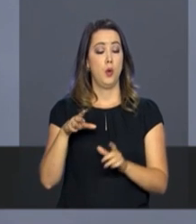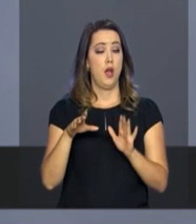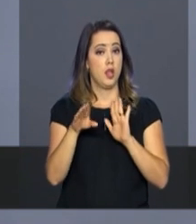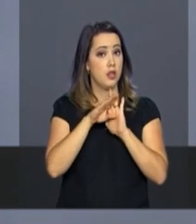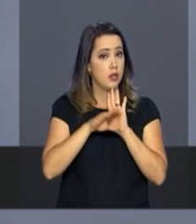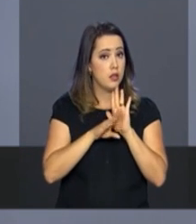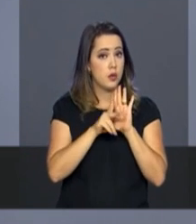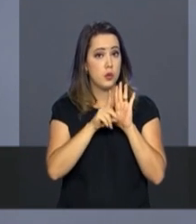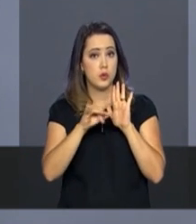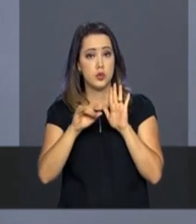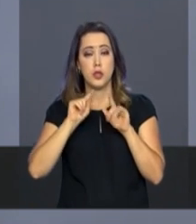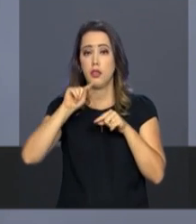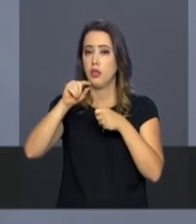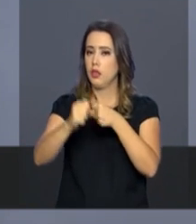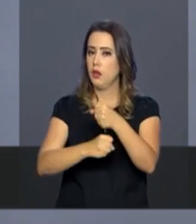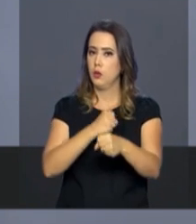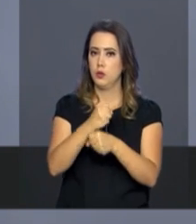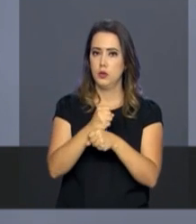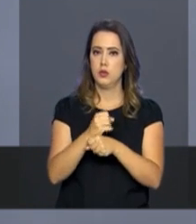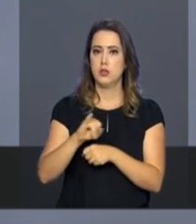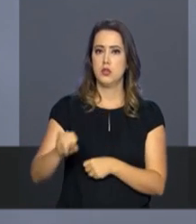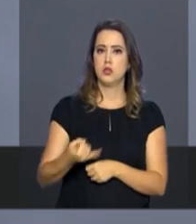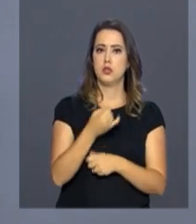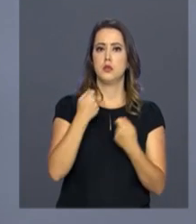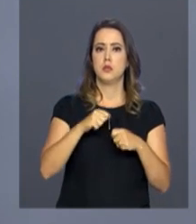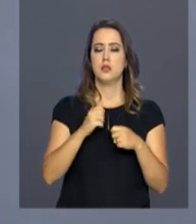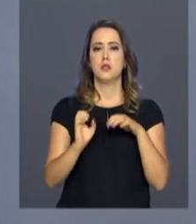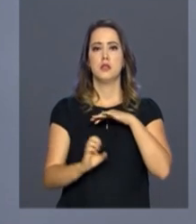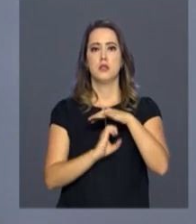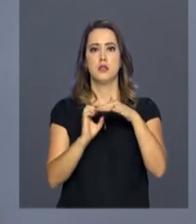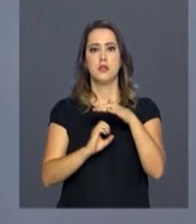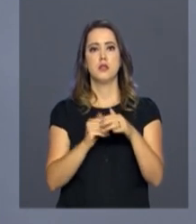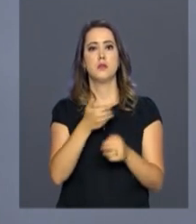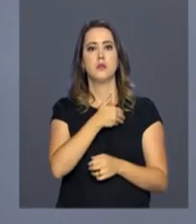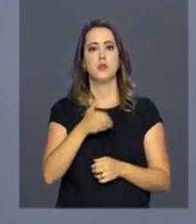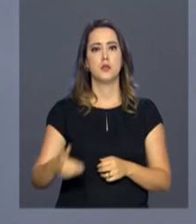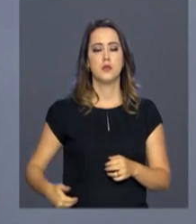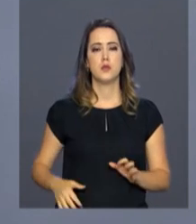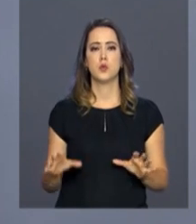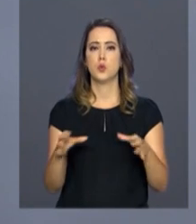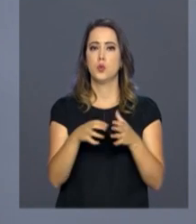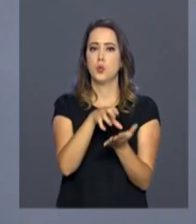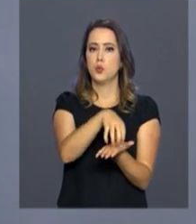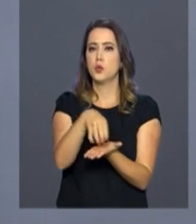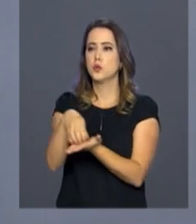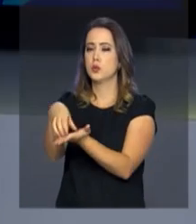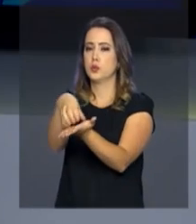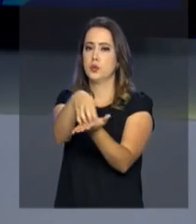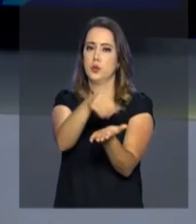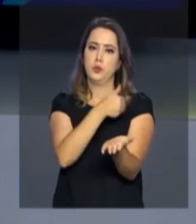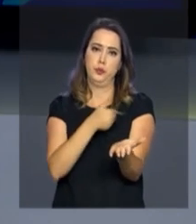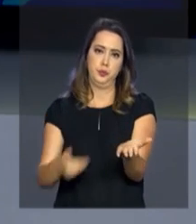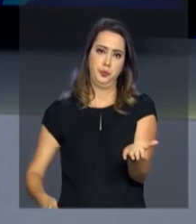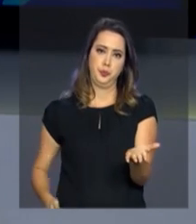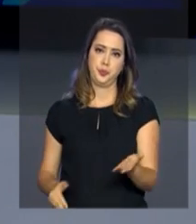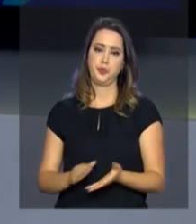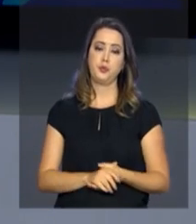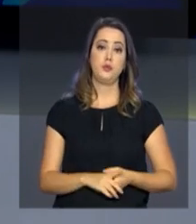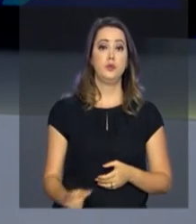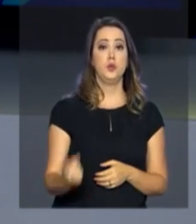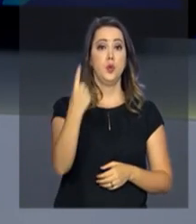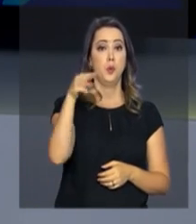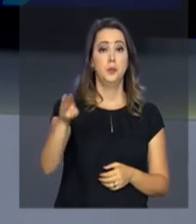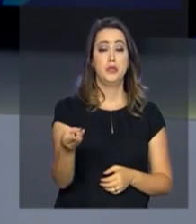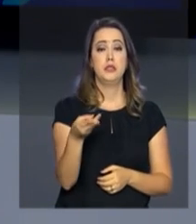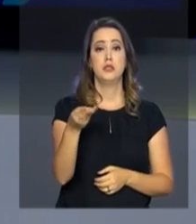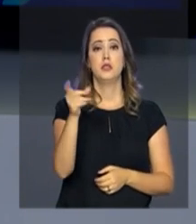E-Social segue até o ano que vem. Em janeiro, será a vez das empresas estatais e órgãos públicos. Cerca de 1 milhão